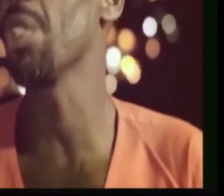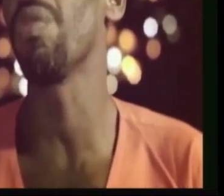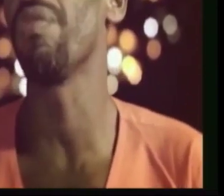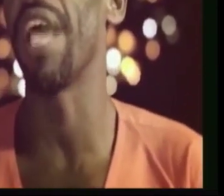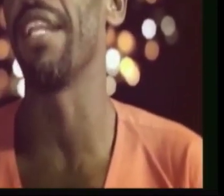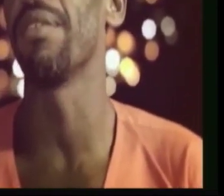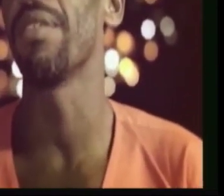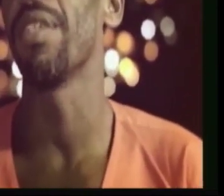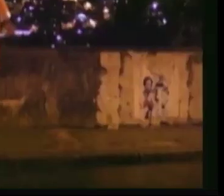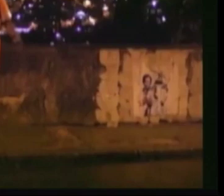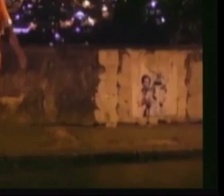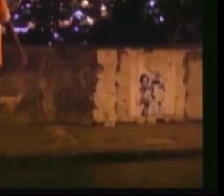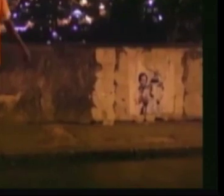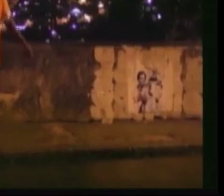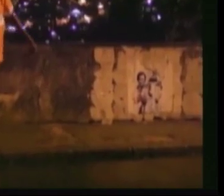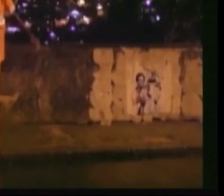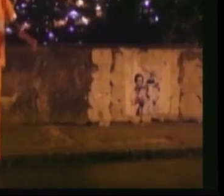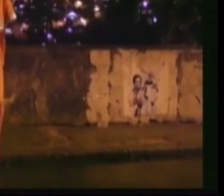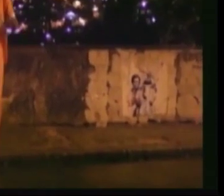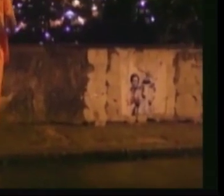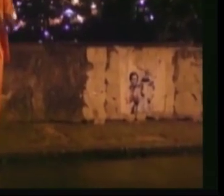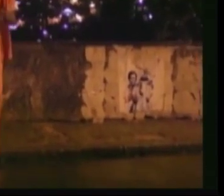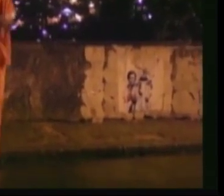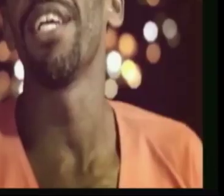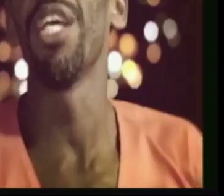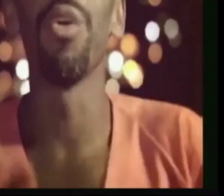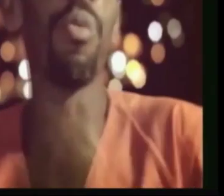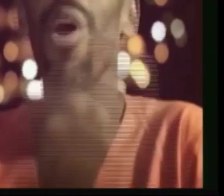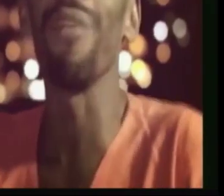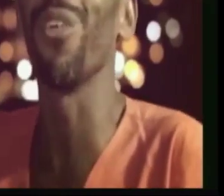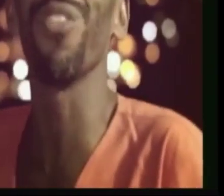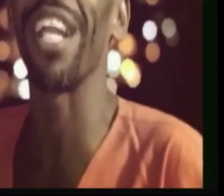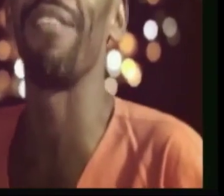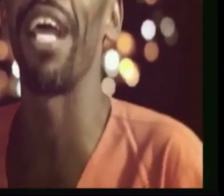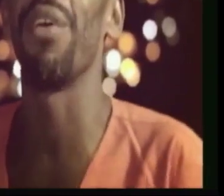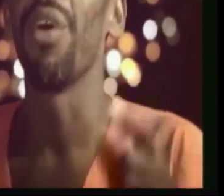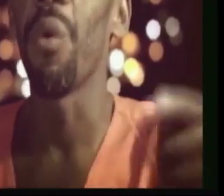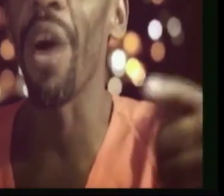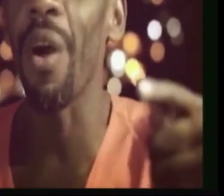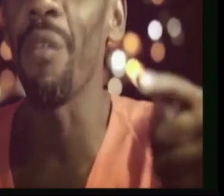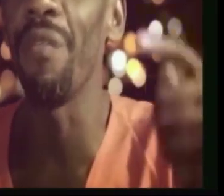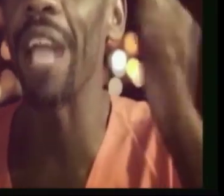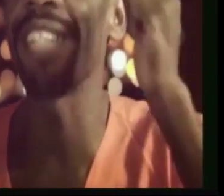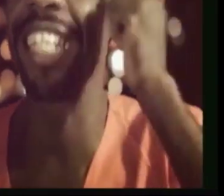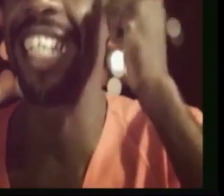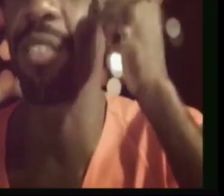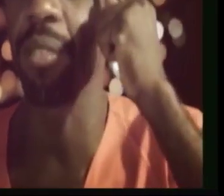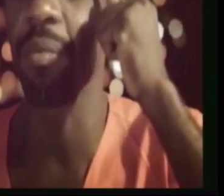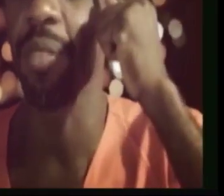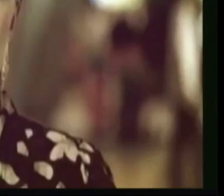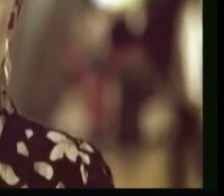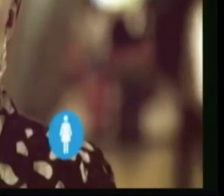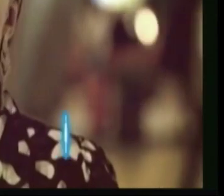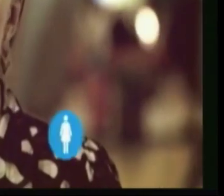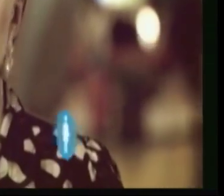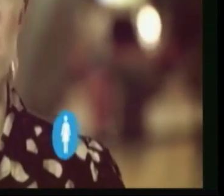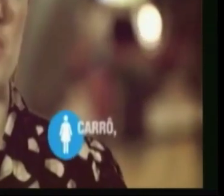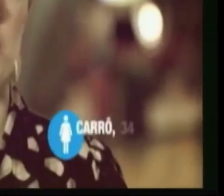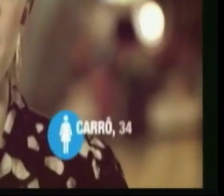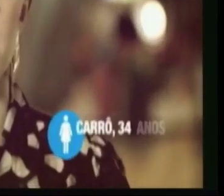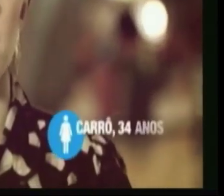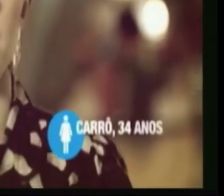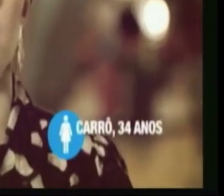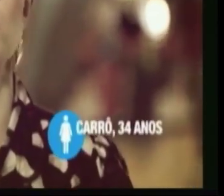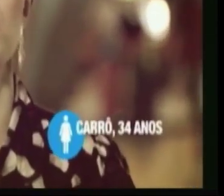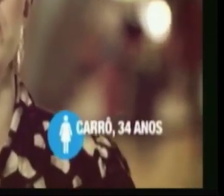eu não me sinto velho. O meu pai morreu e não foi velho. O meu avô não era velho. O velho está aqui dentro. Eu conheço um